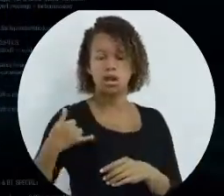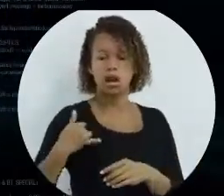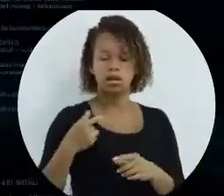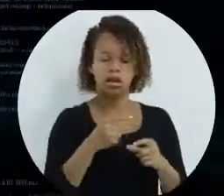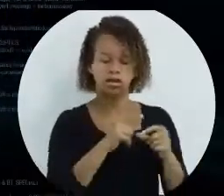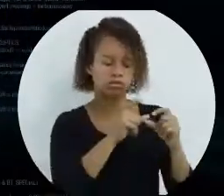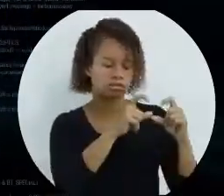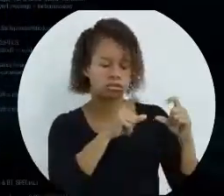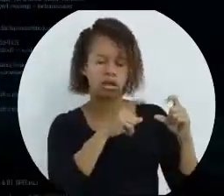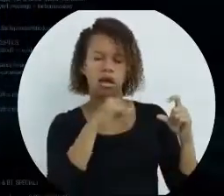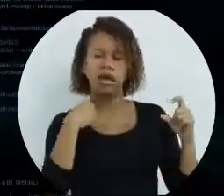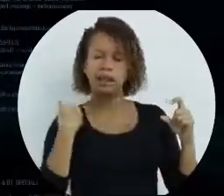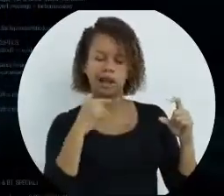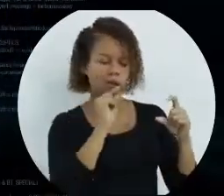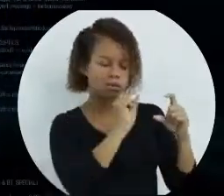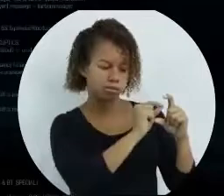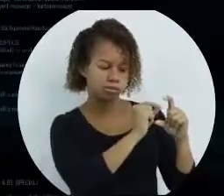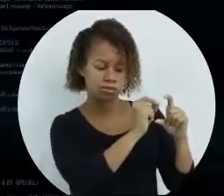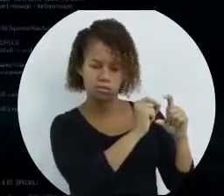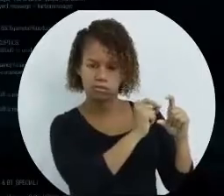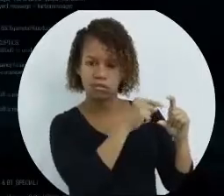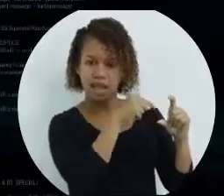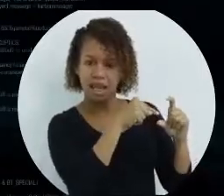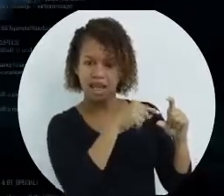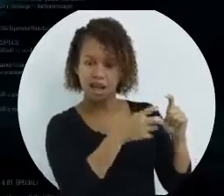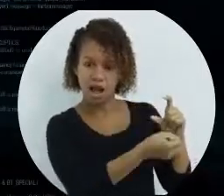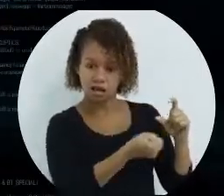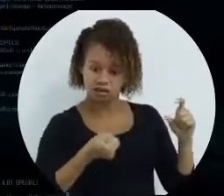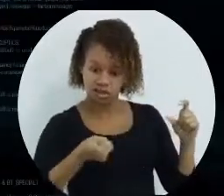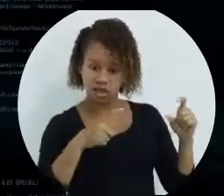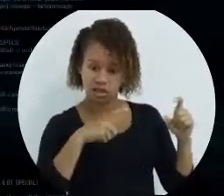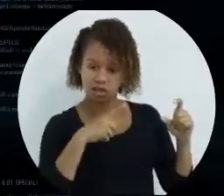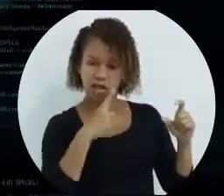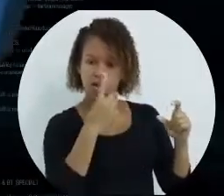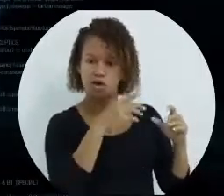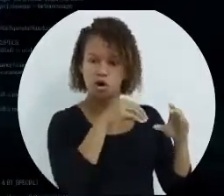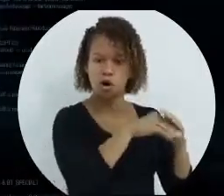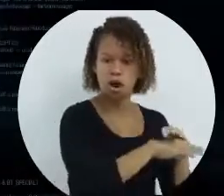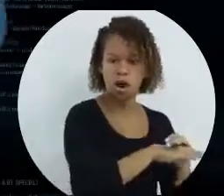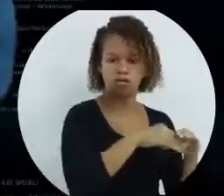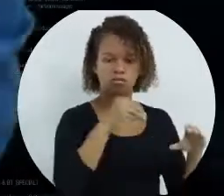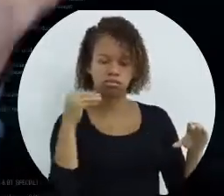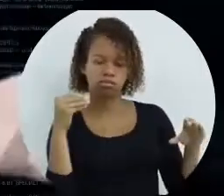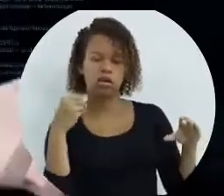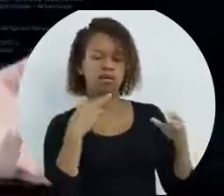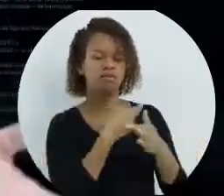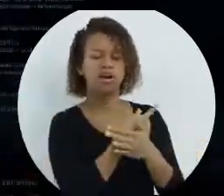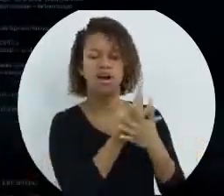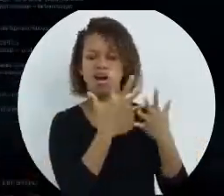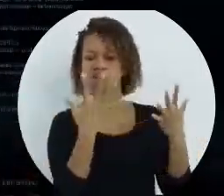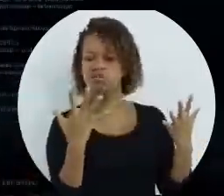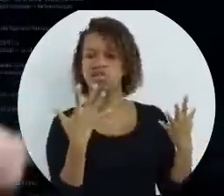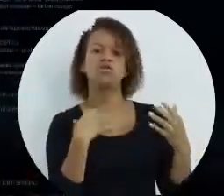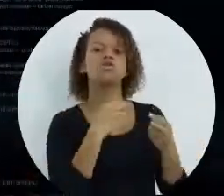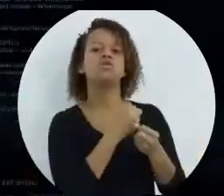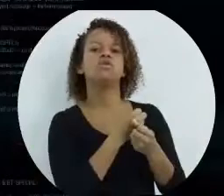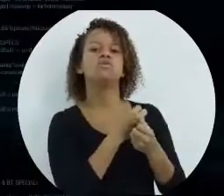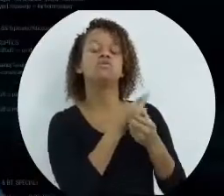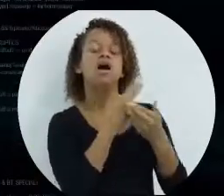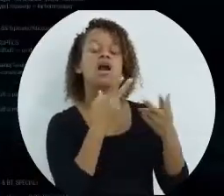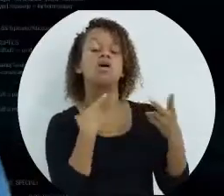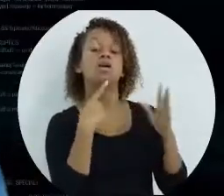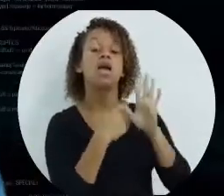etiquetinha idade. Aí você vai saber que naquela gaveta você pode tirar e colocar várias vezes valores que